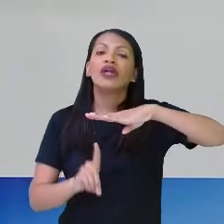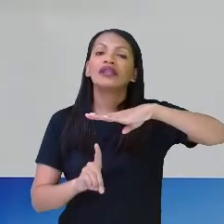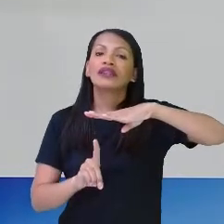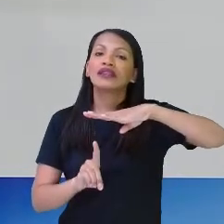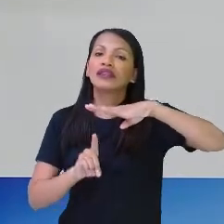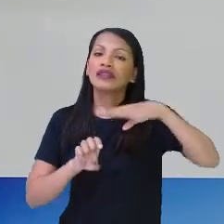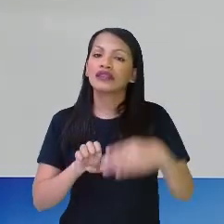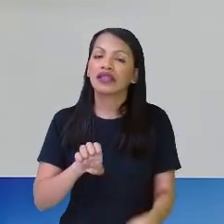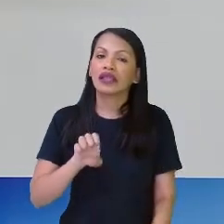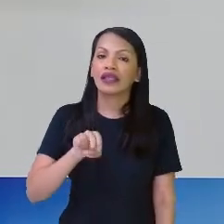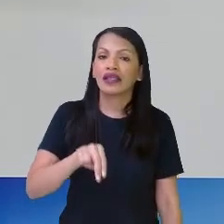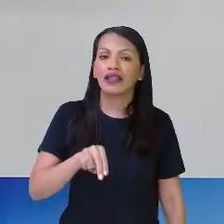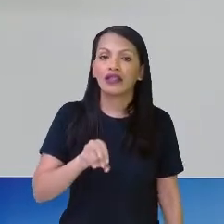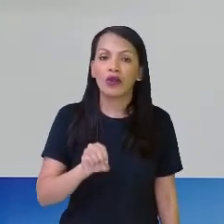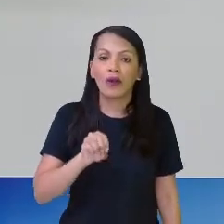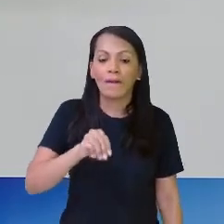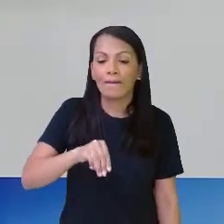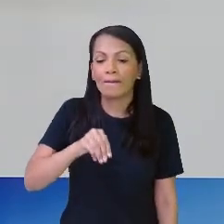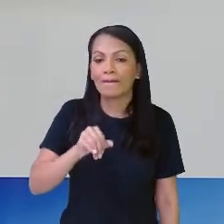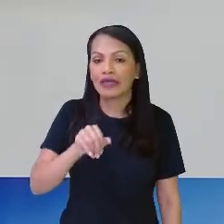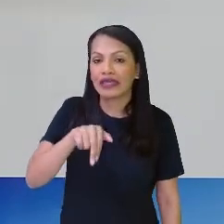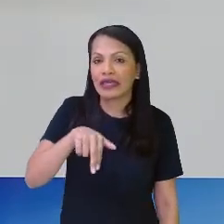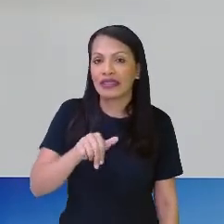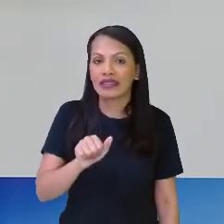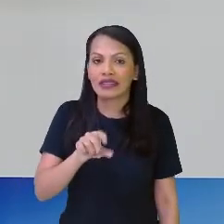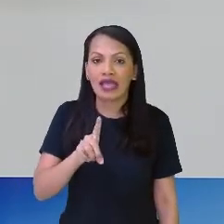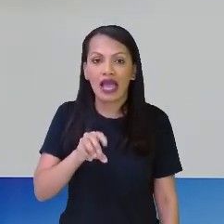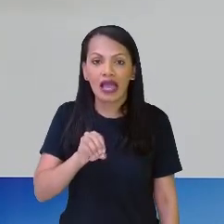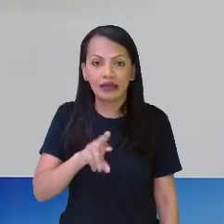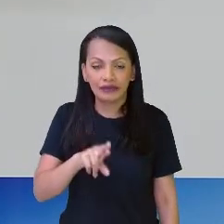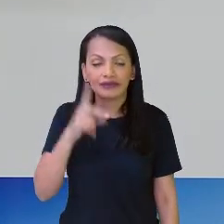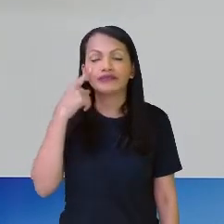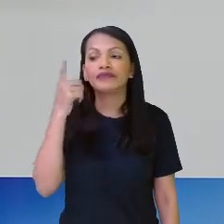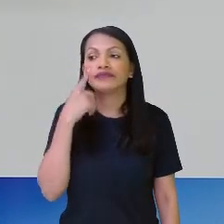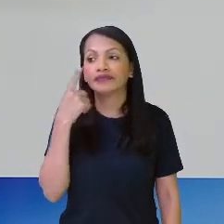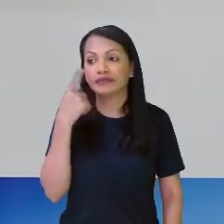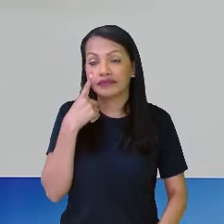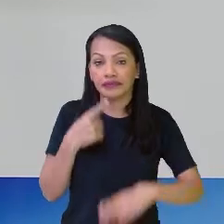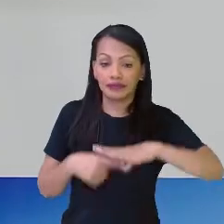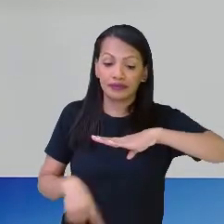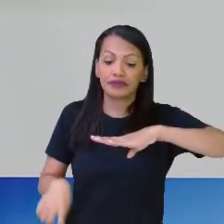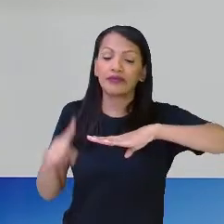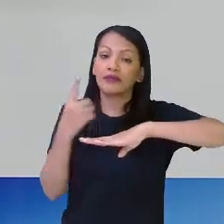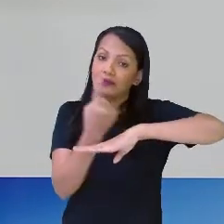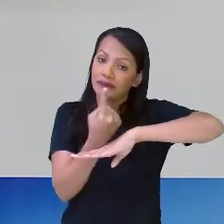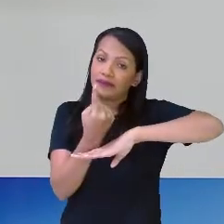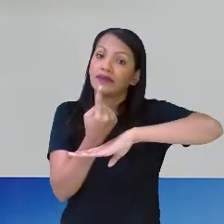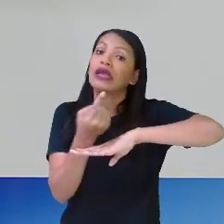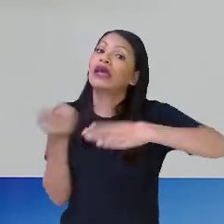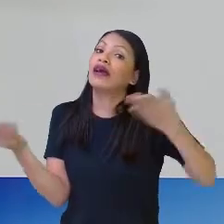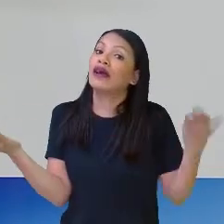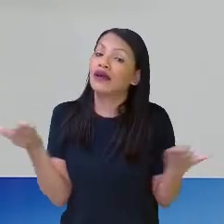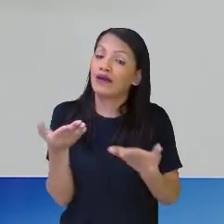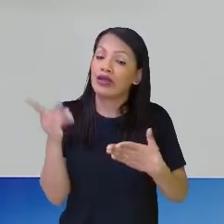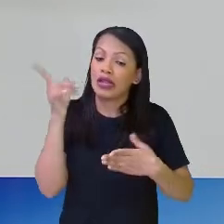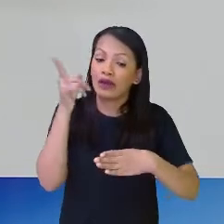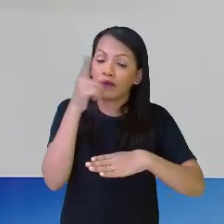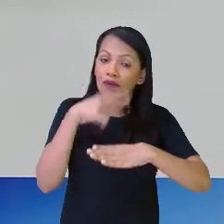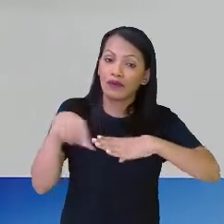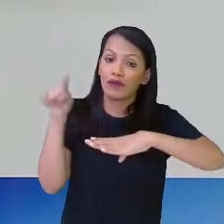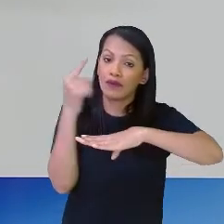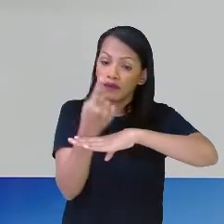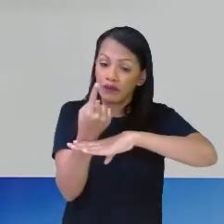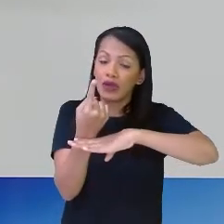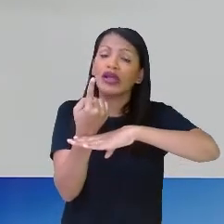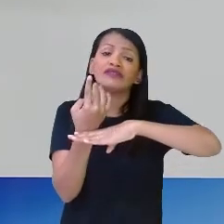4, significa que o meu inteiro, diferente do que eu mostrei pra vocês, o meu inteiro agora, ele está dividido em